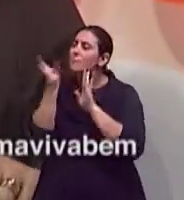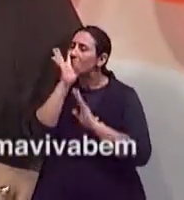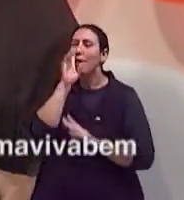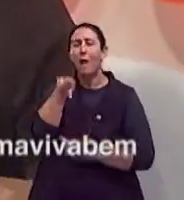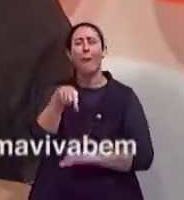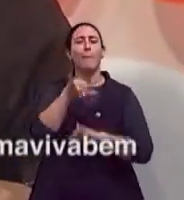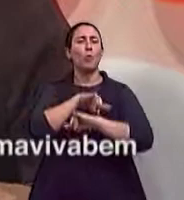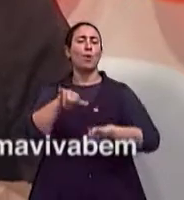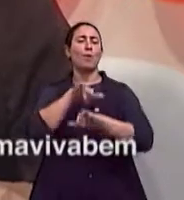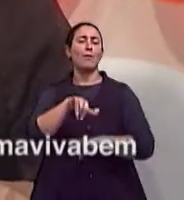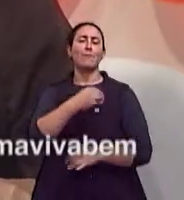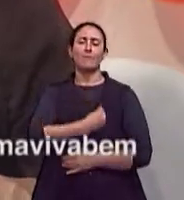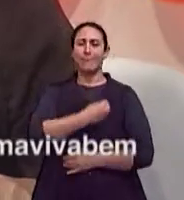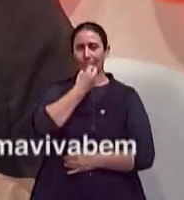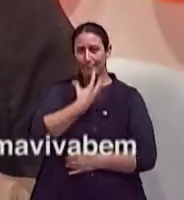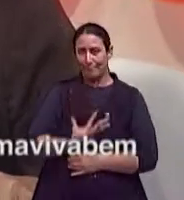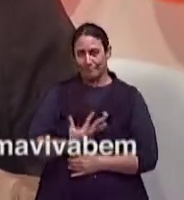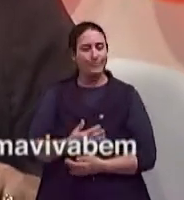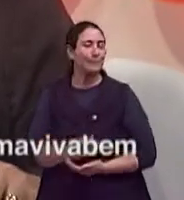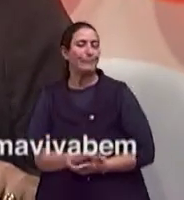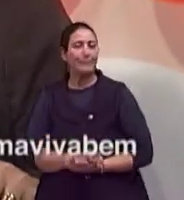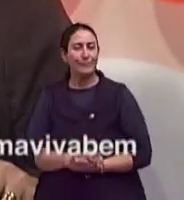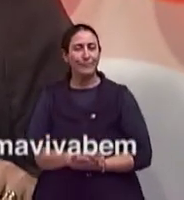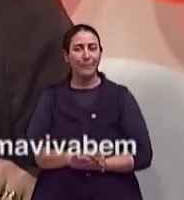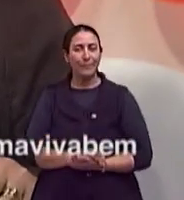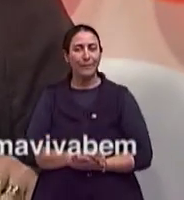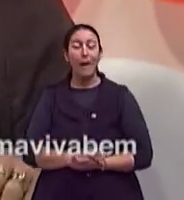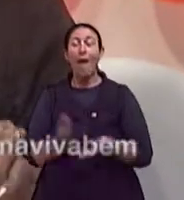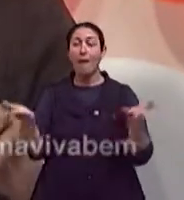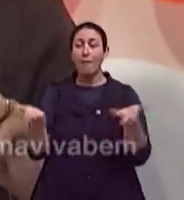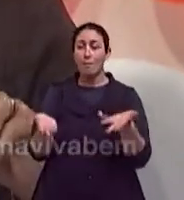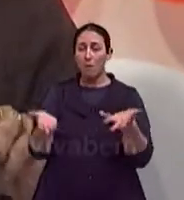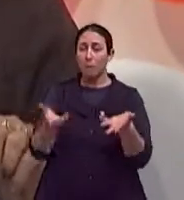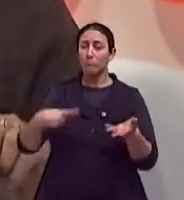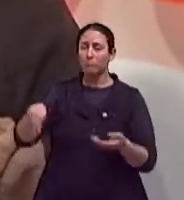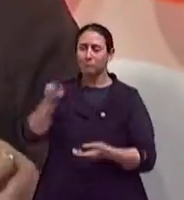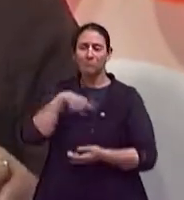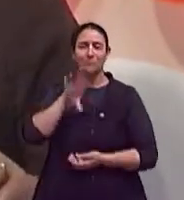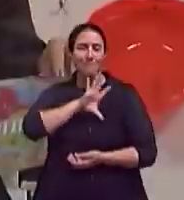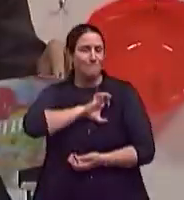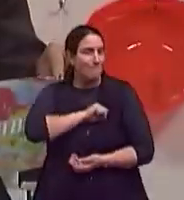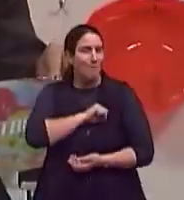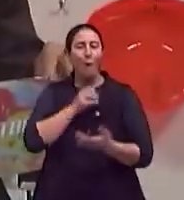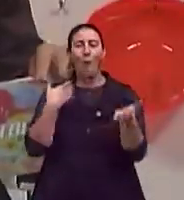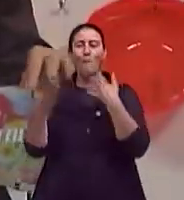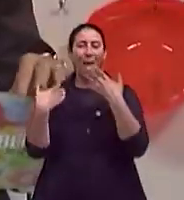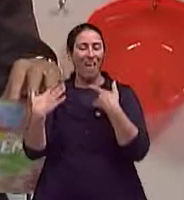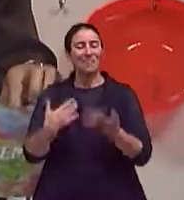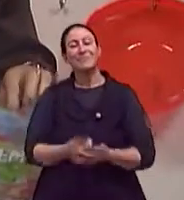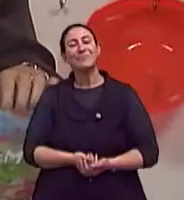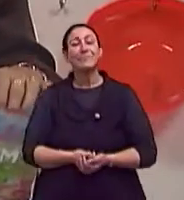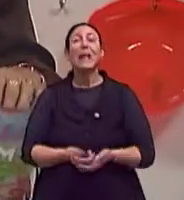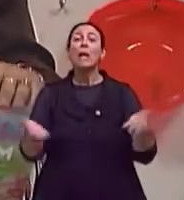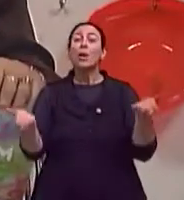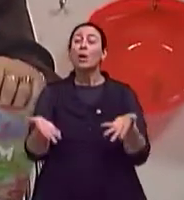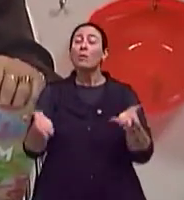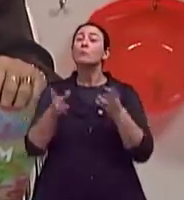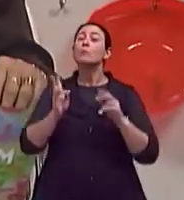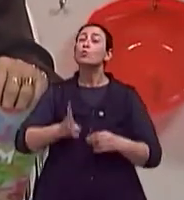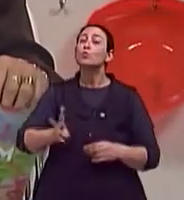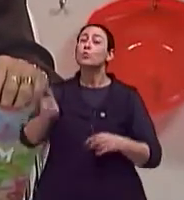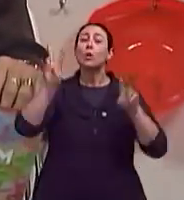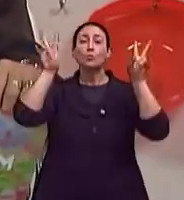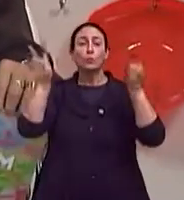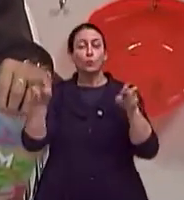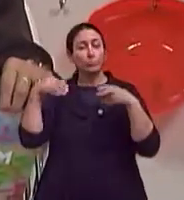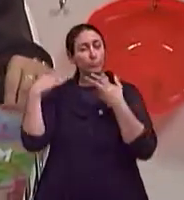.com.br, Viva Bem. A gente adora as conversas de vocês. Continuamos a conversar aqui